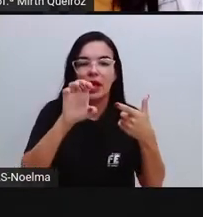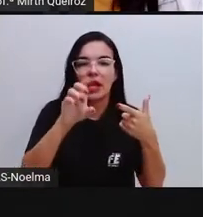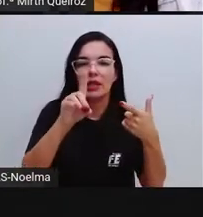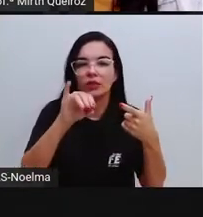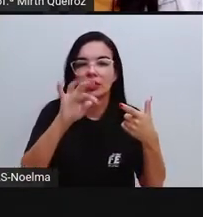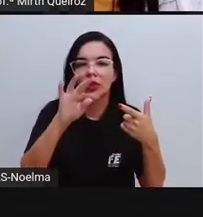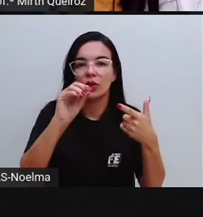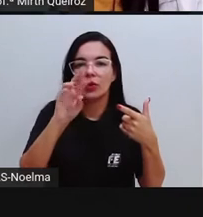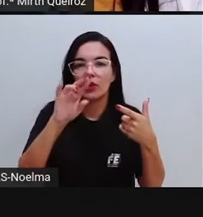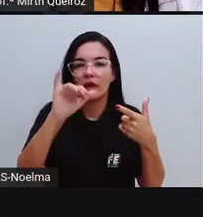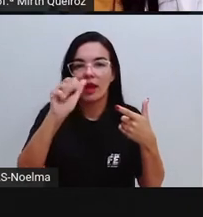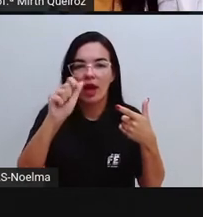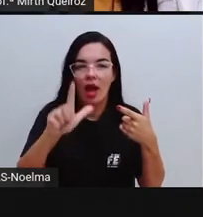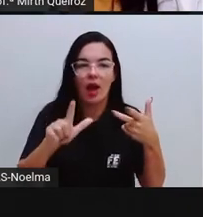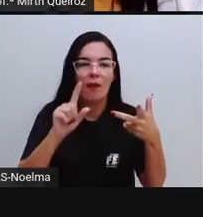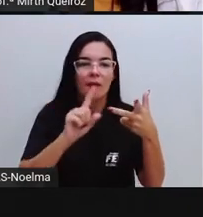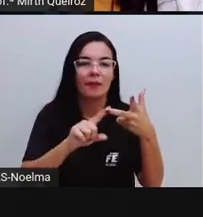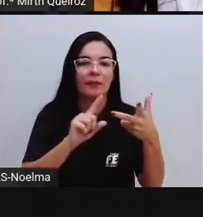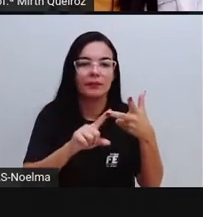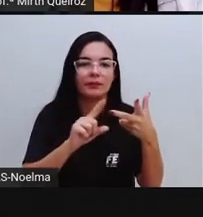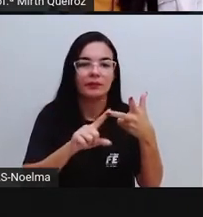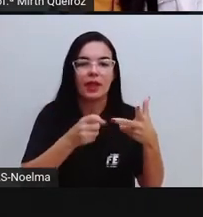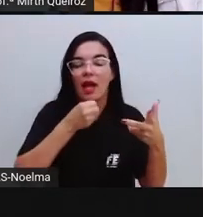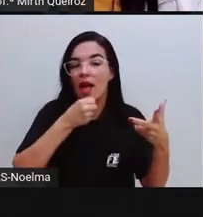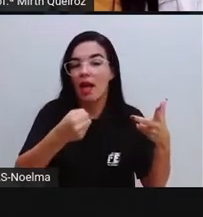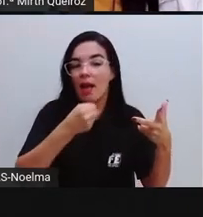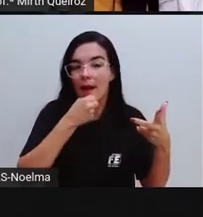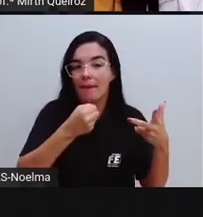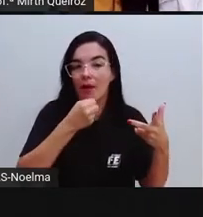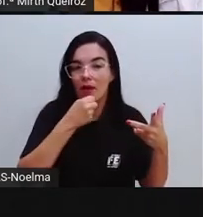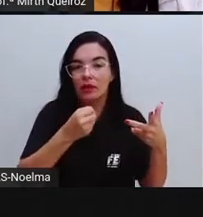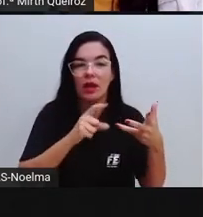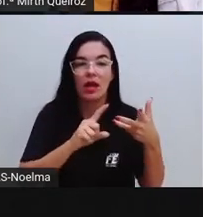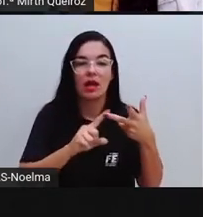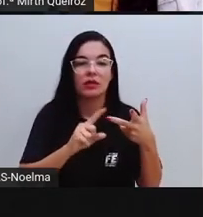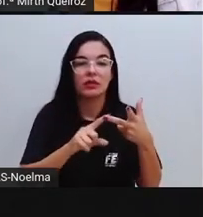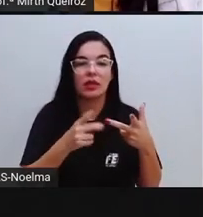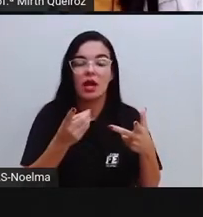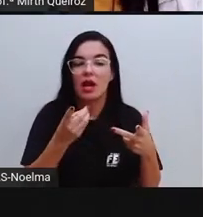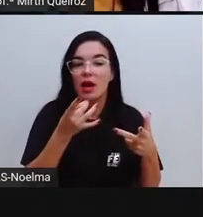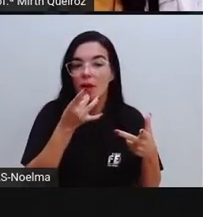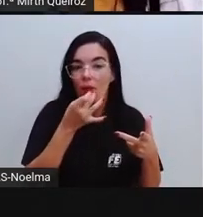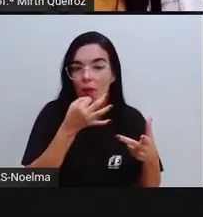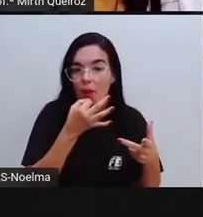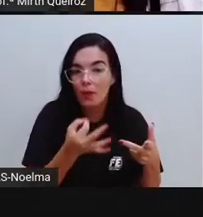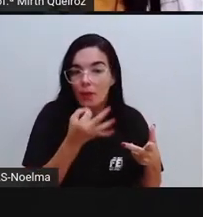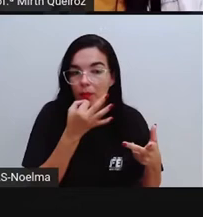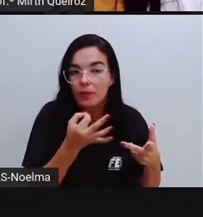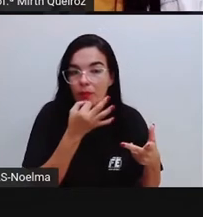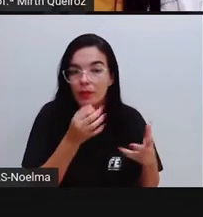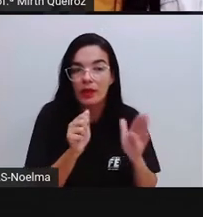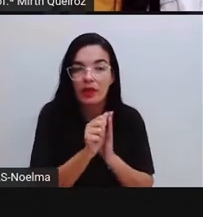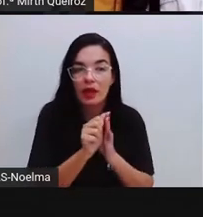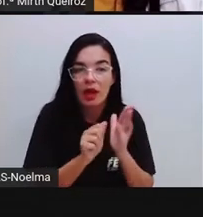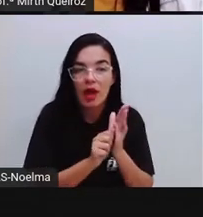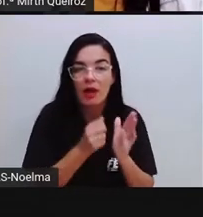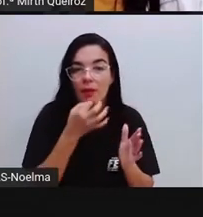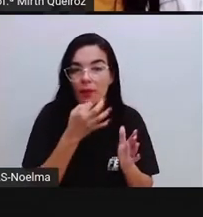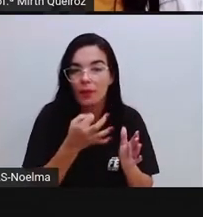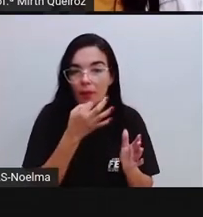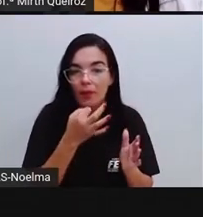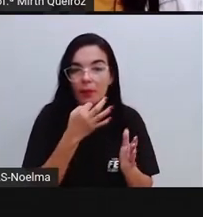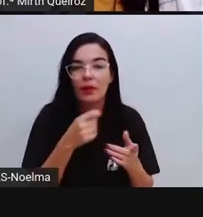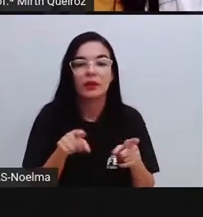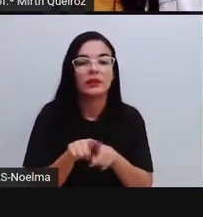nós temos reportagem, artigo de opinião, palavra cruzada, que vai estar lá na partizinha, né? De